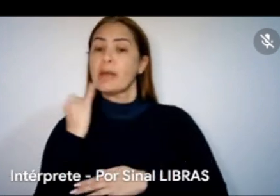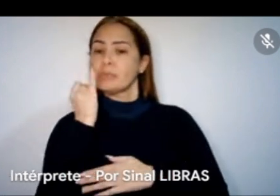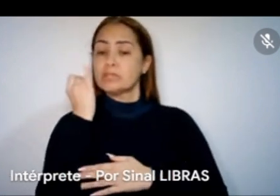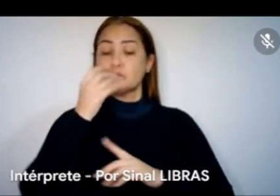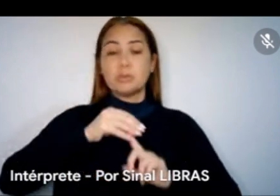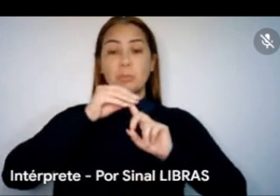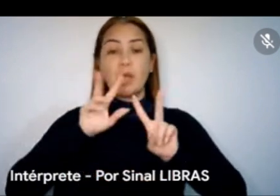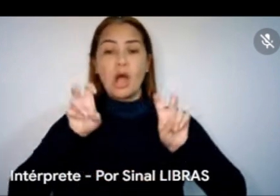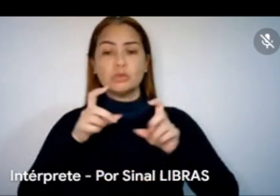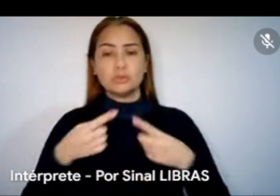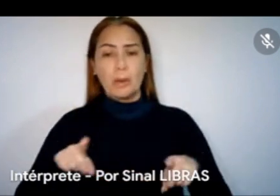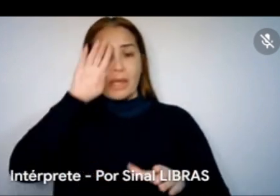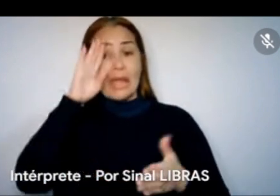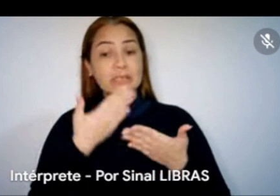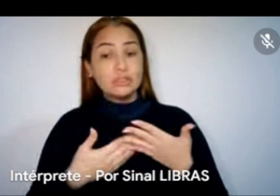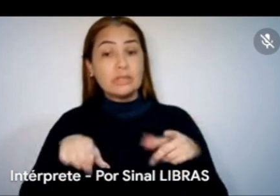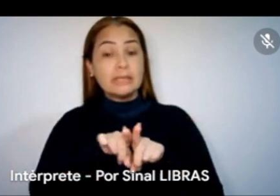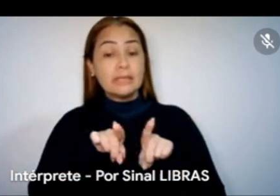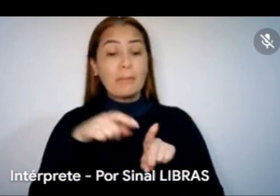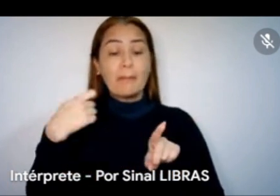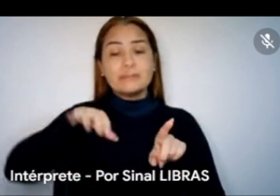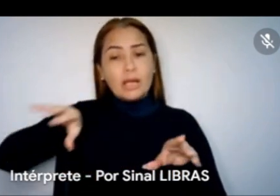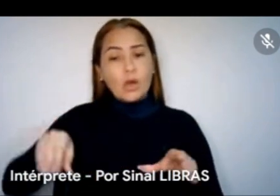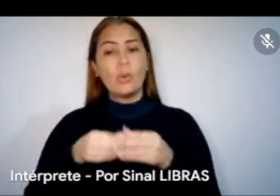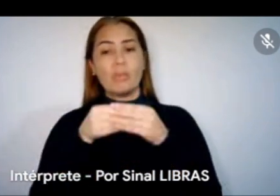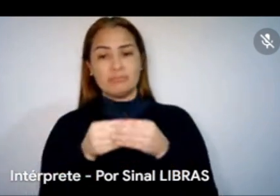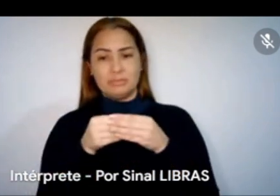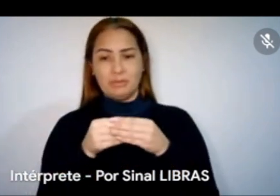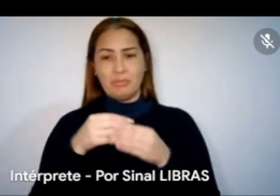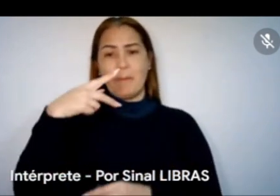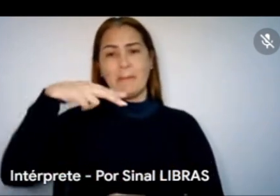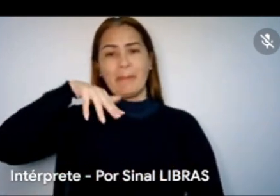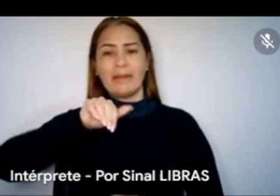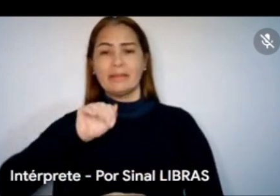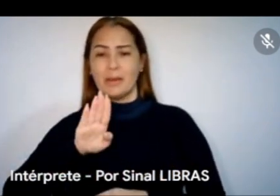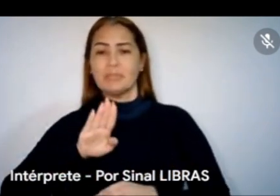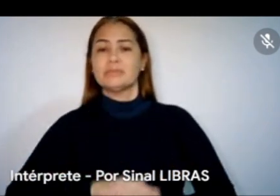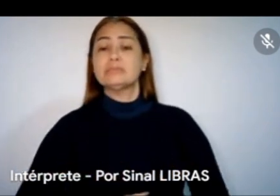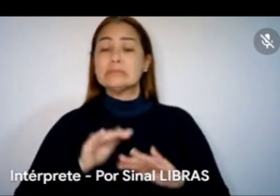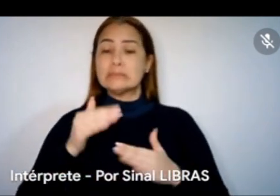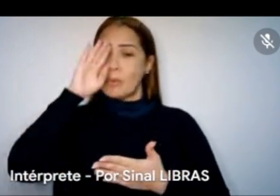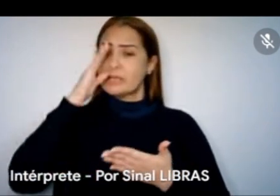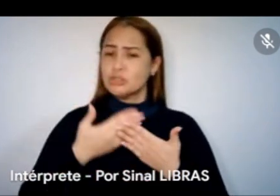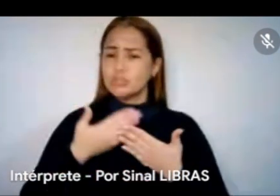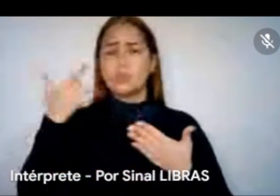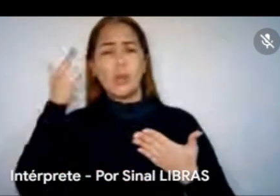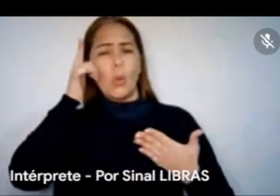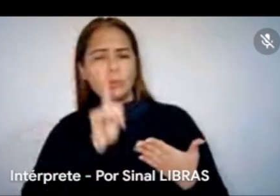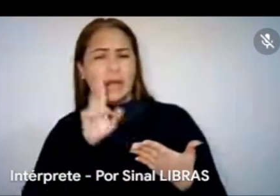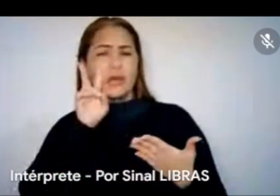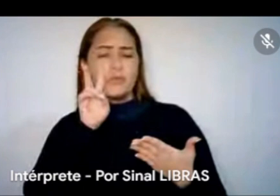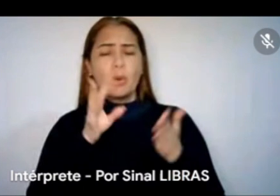que acreditam que devem ser implementadas na PNAD? Acredito que a gente consegue ouvir todo mundo a partir dessa